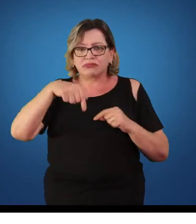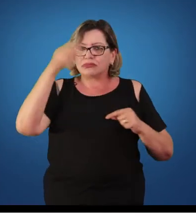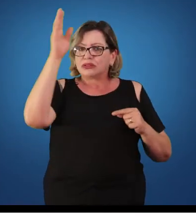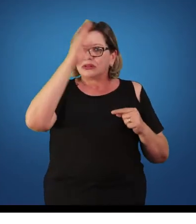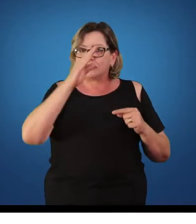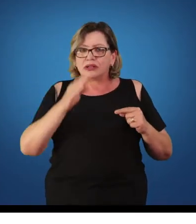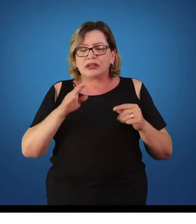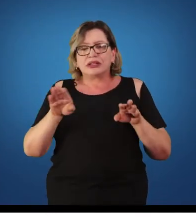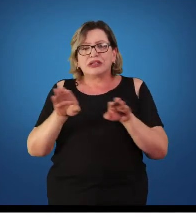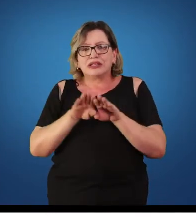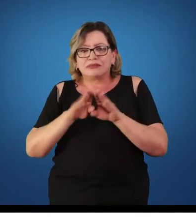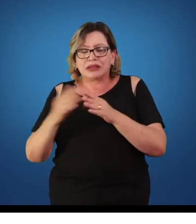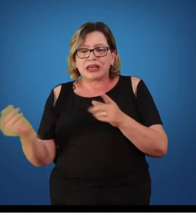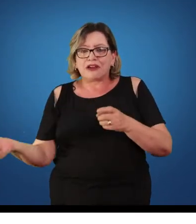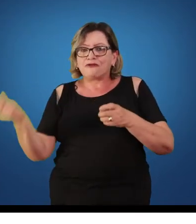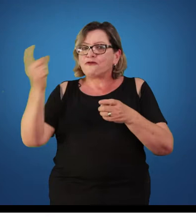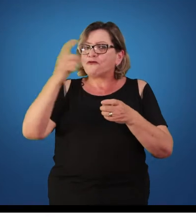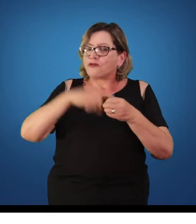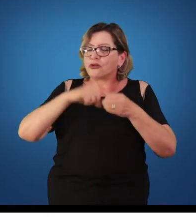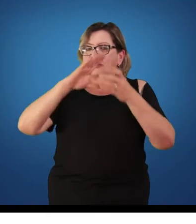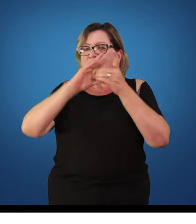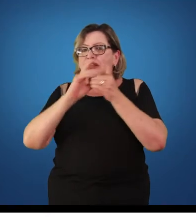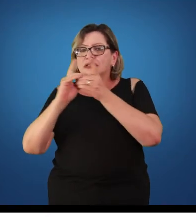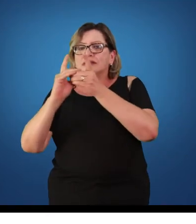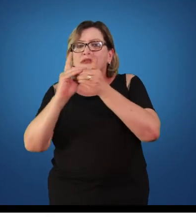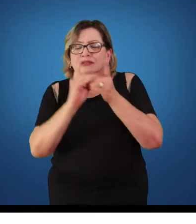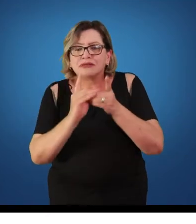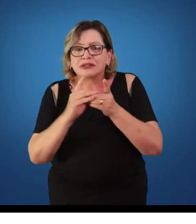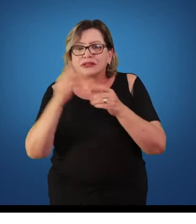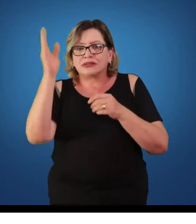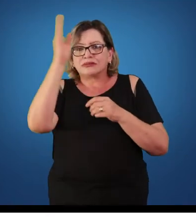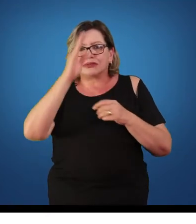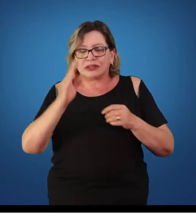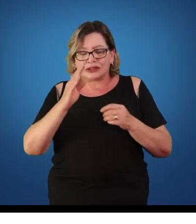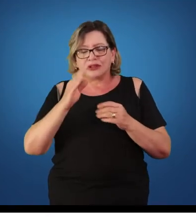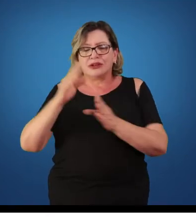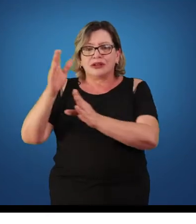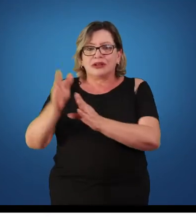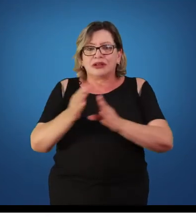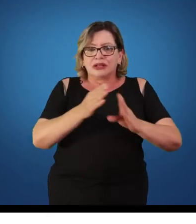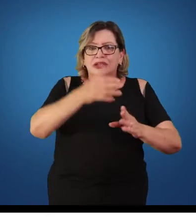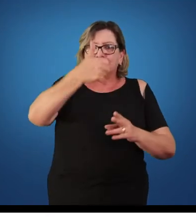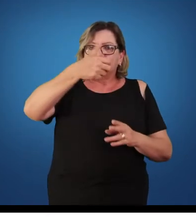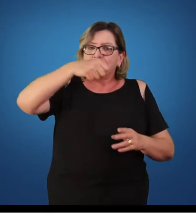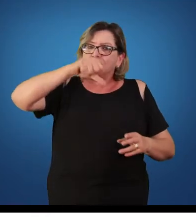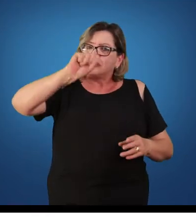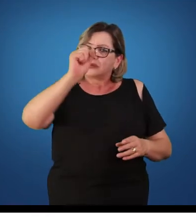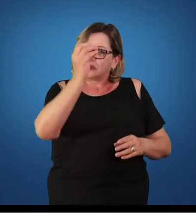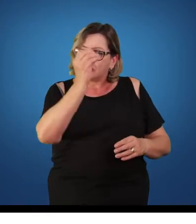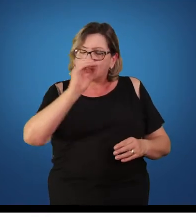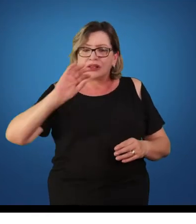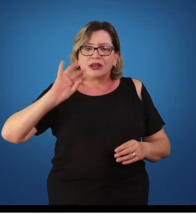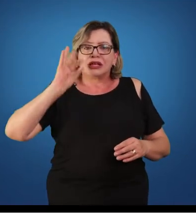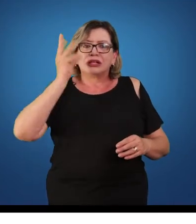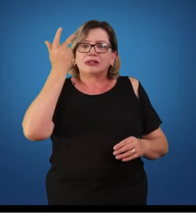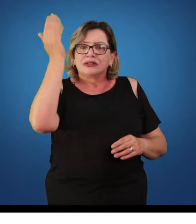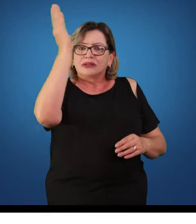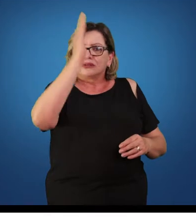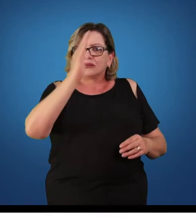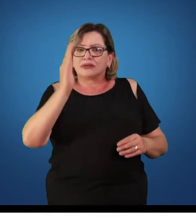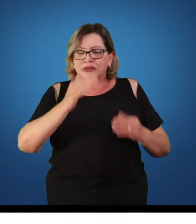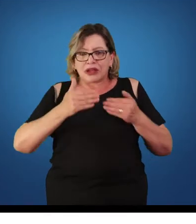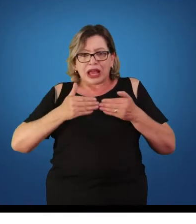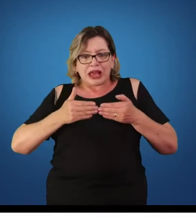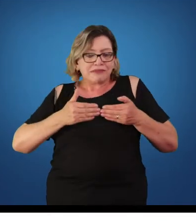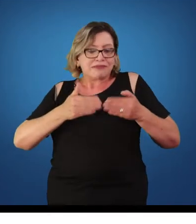a necessidade da qualificação da área. Na década de 1980, nosso país foi marcado por um processo de